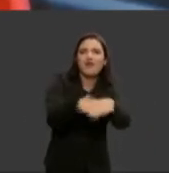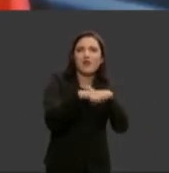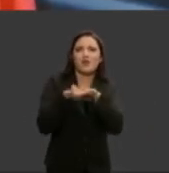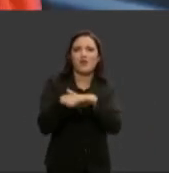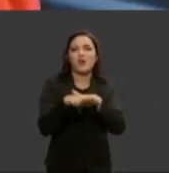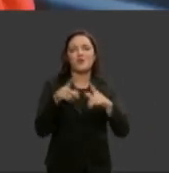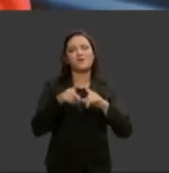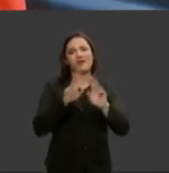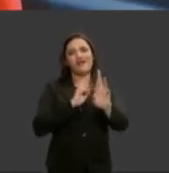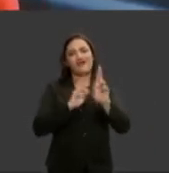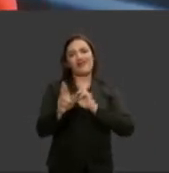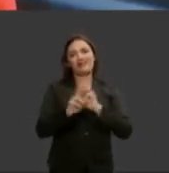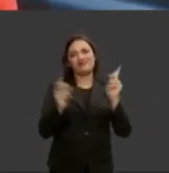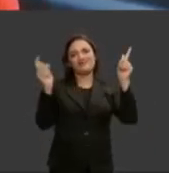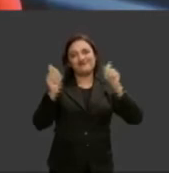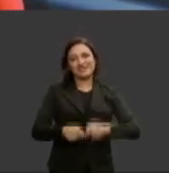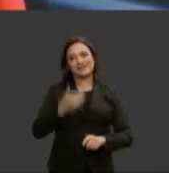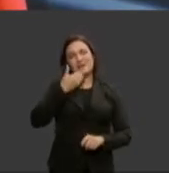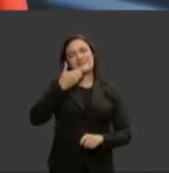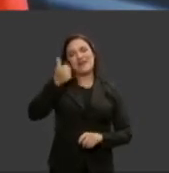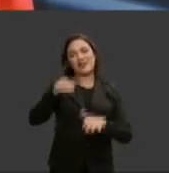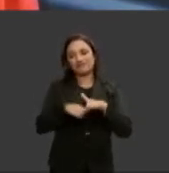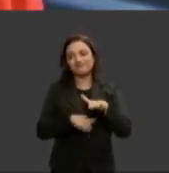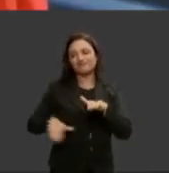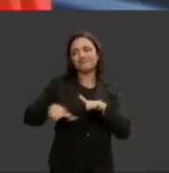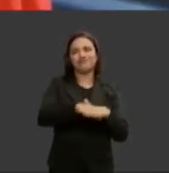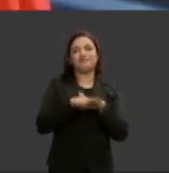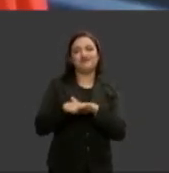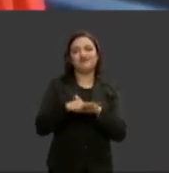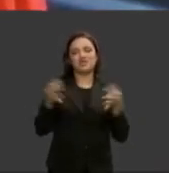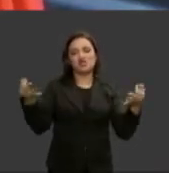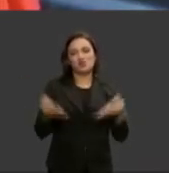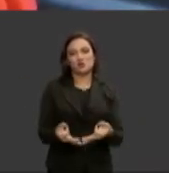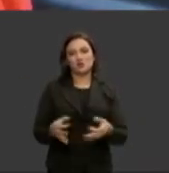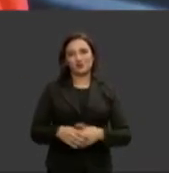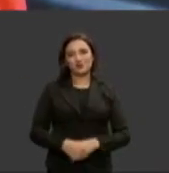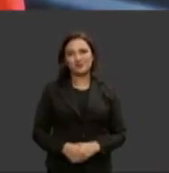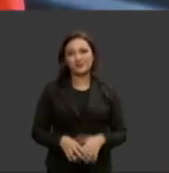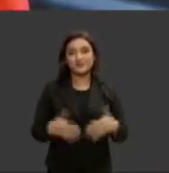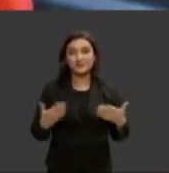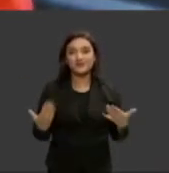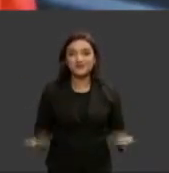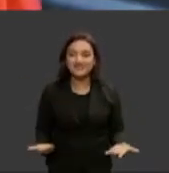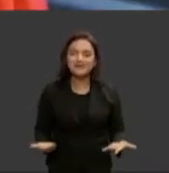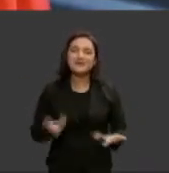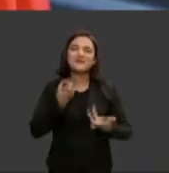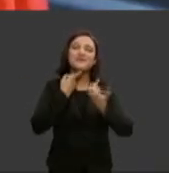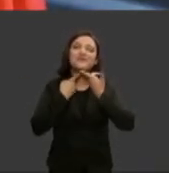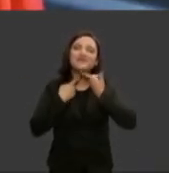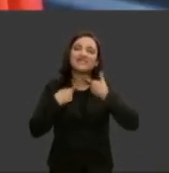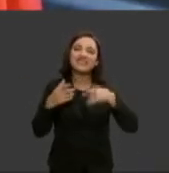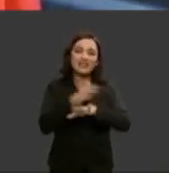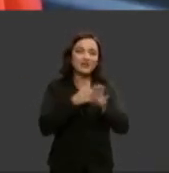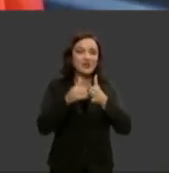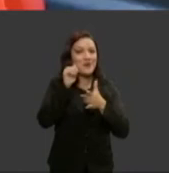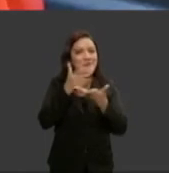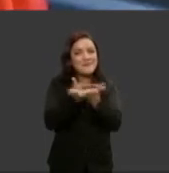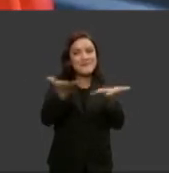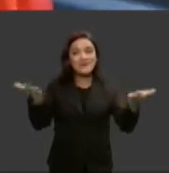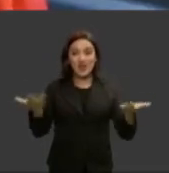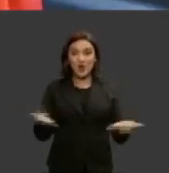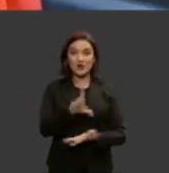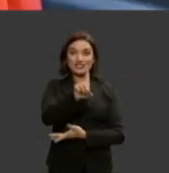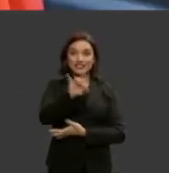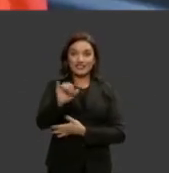relações serão muito mais igualitárias e justas assim eu desejo a todas as mulheres nesse dia